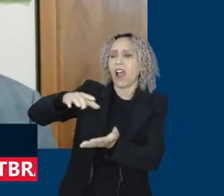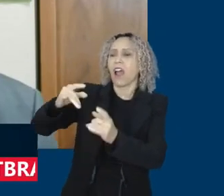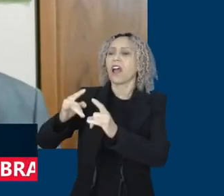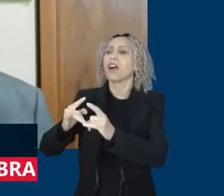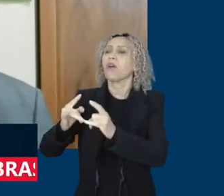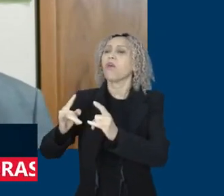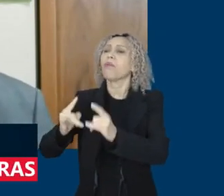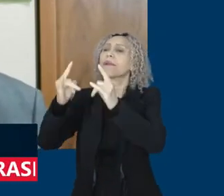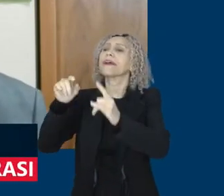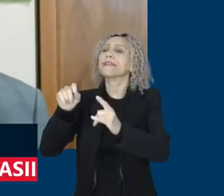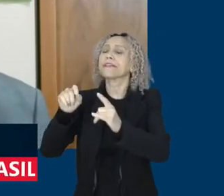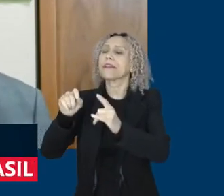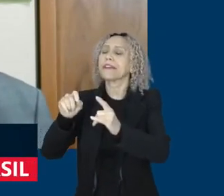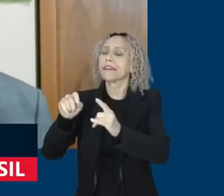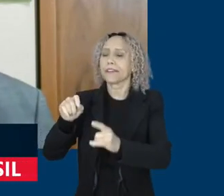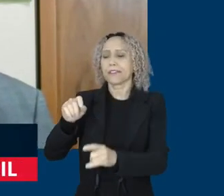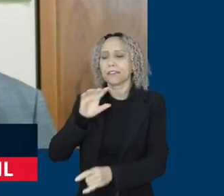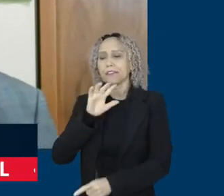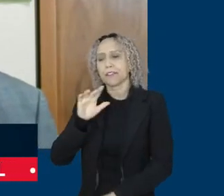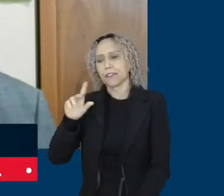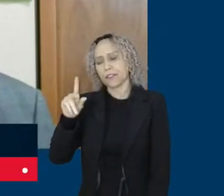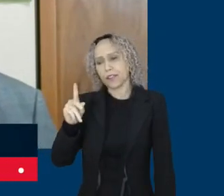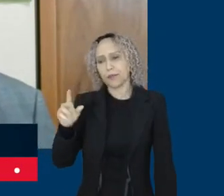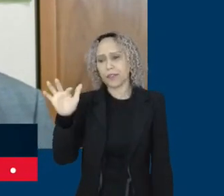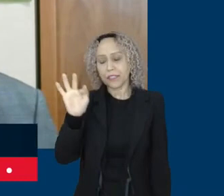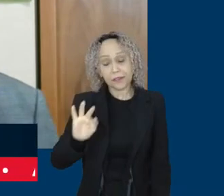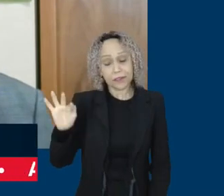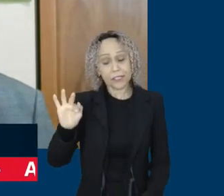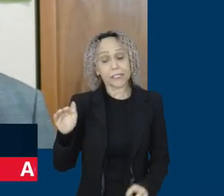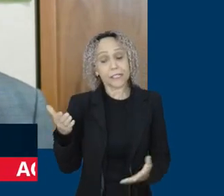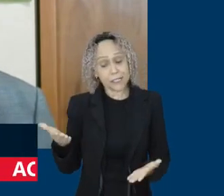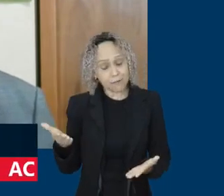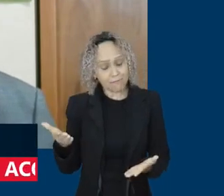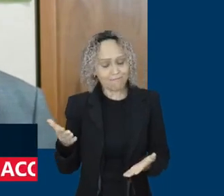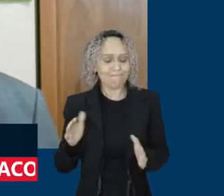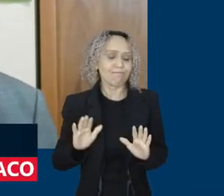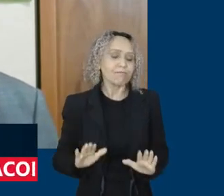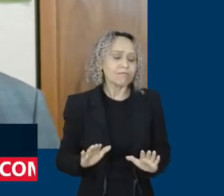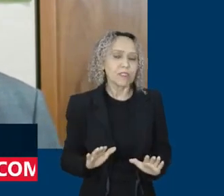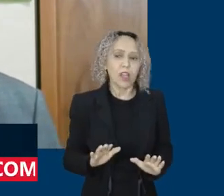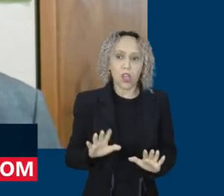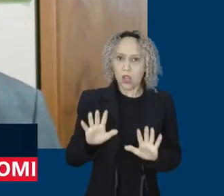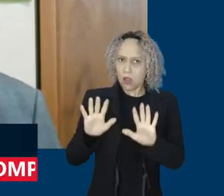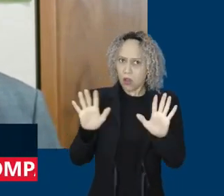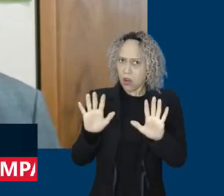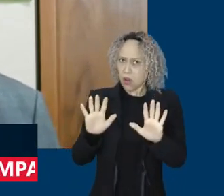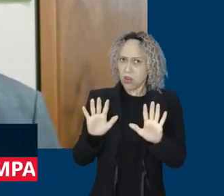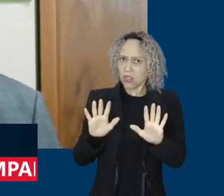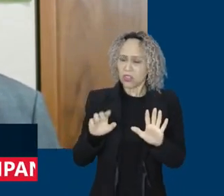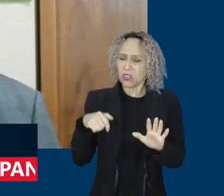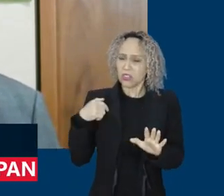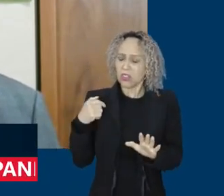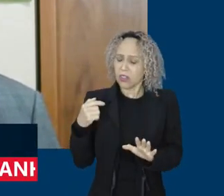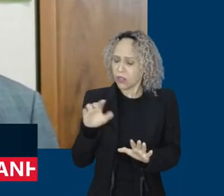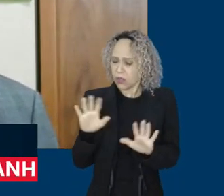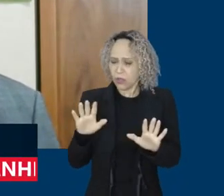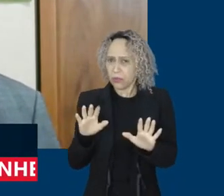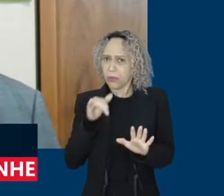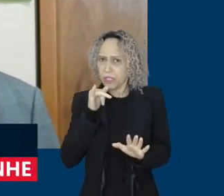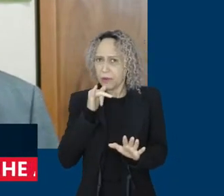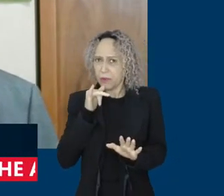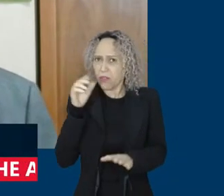processo de análise da CPMI. Não é, portanto, apenas a data do 8 de janeiro, essa foi uma data